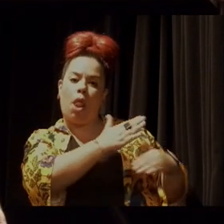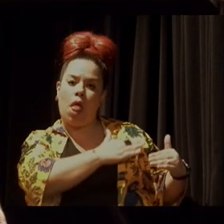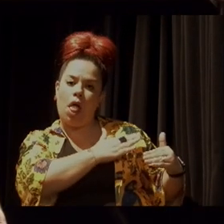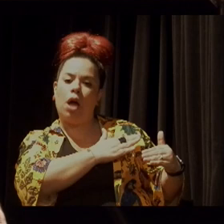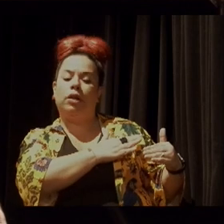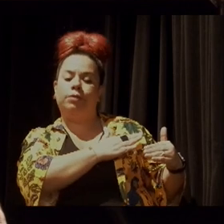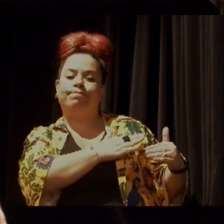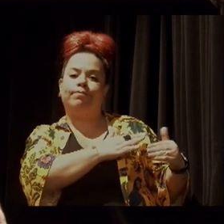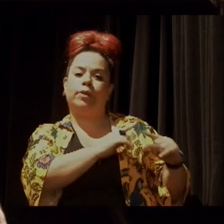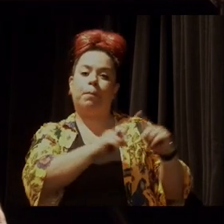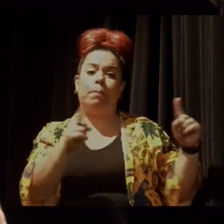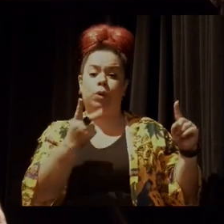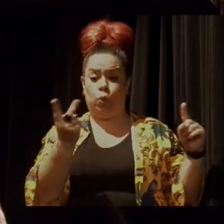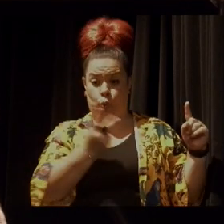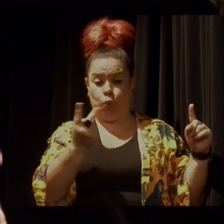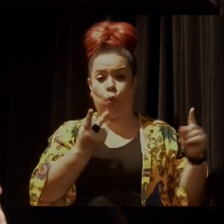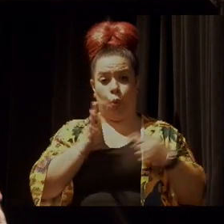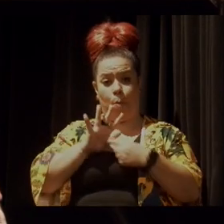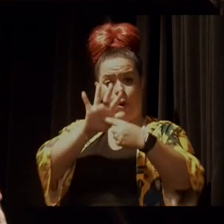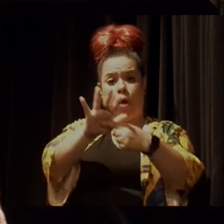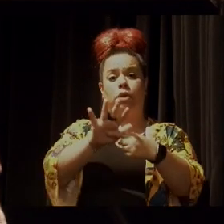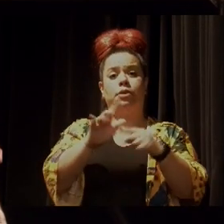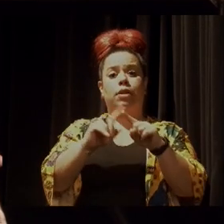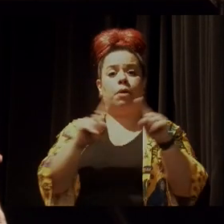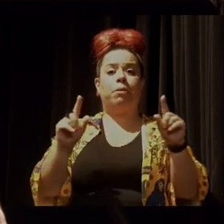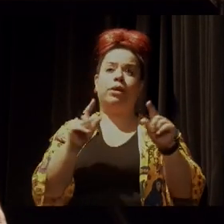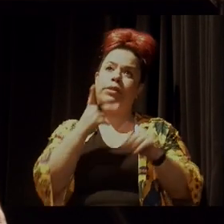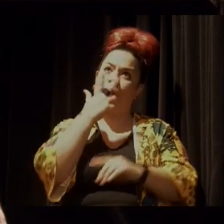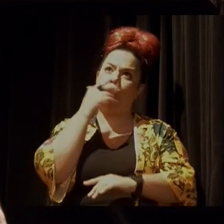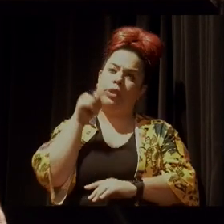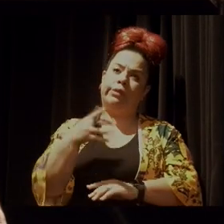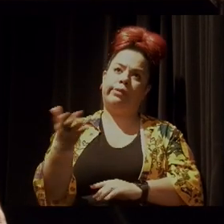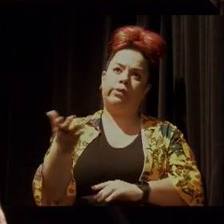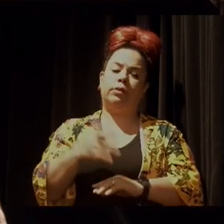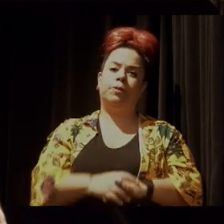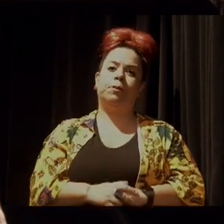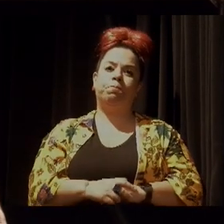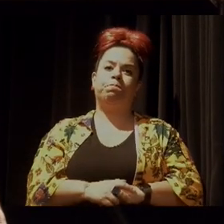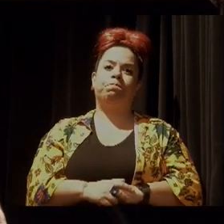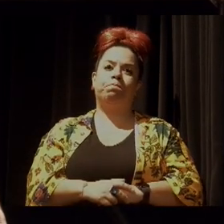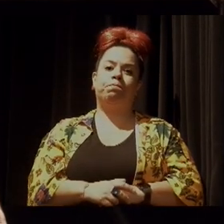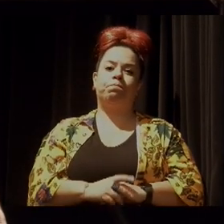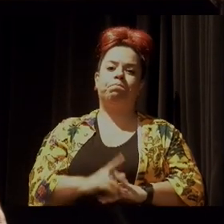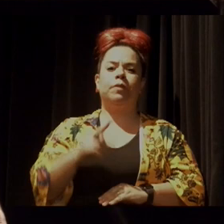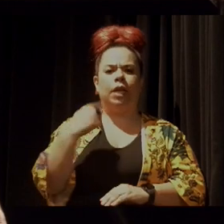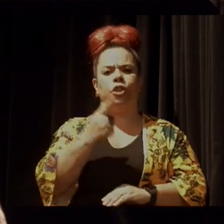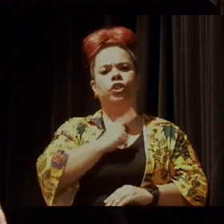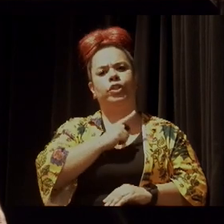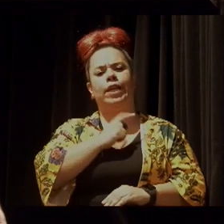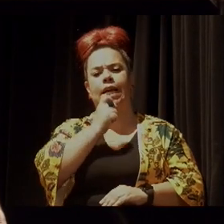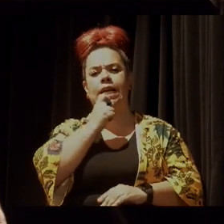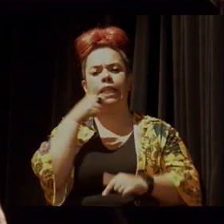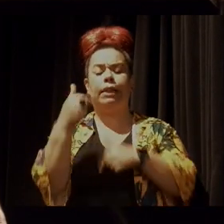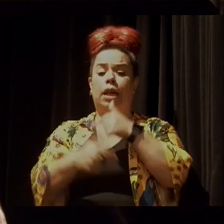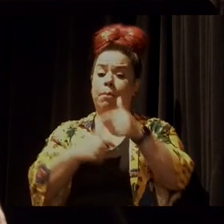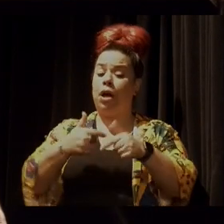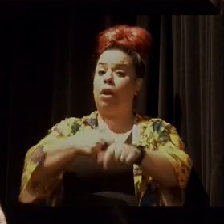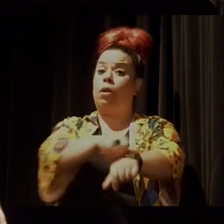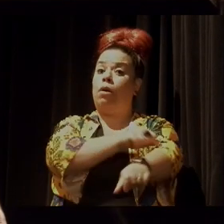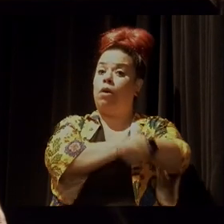mais, é isso, eu acho que, assim, a gente tem ainda muita tarefa pela frente,